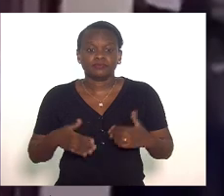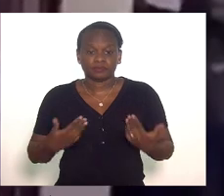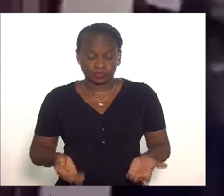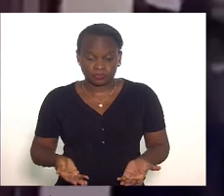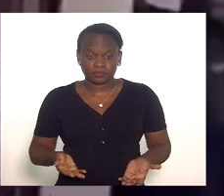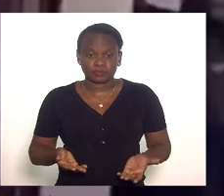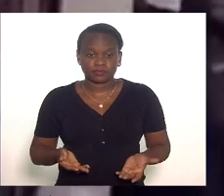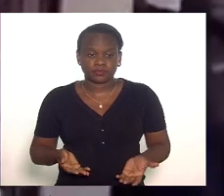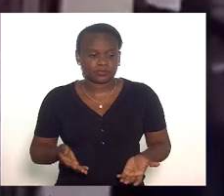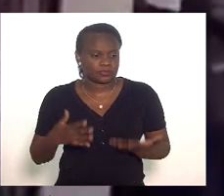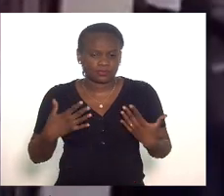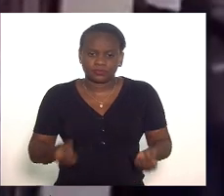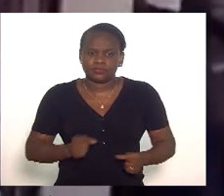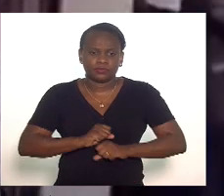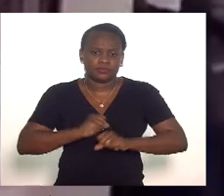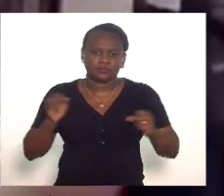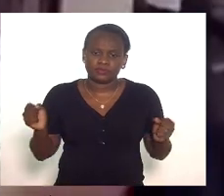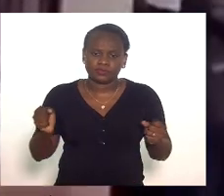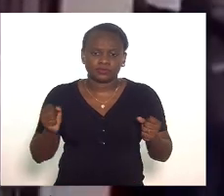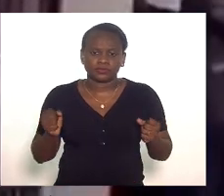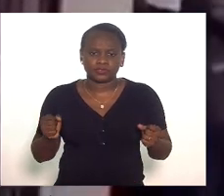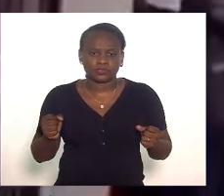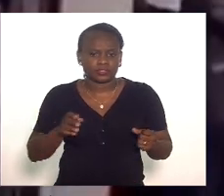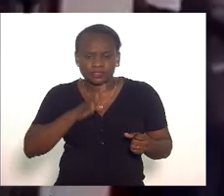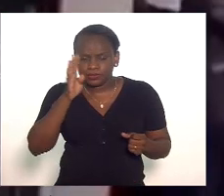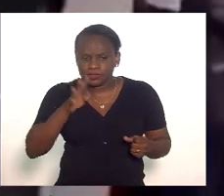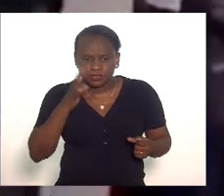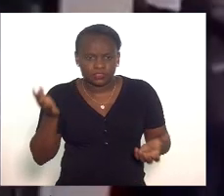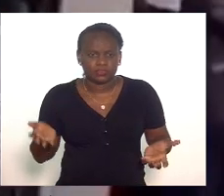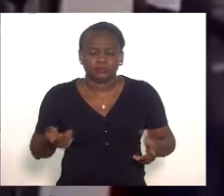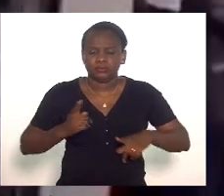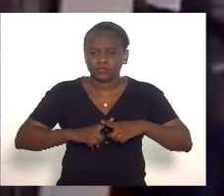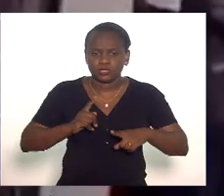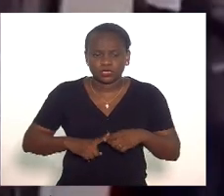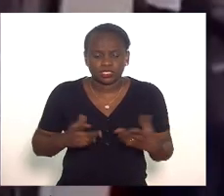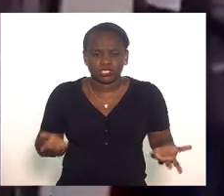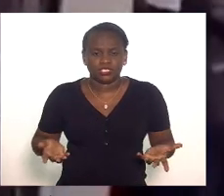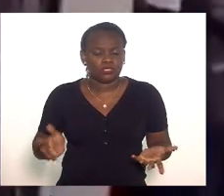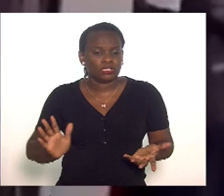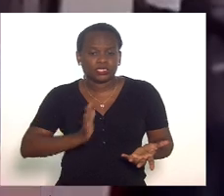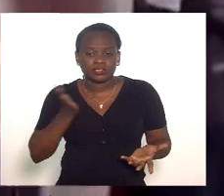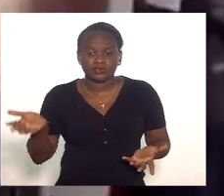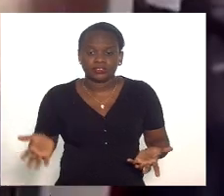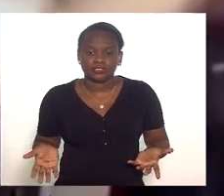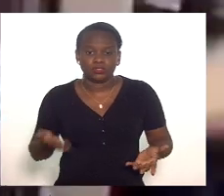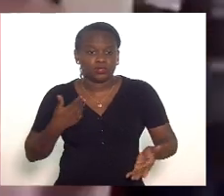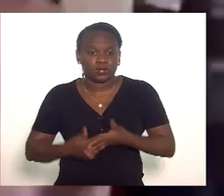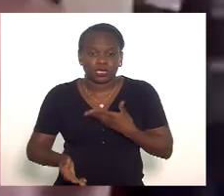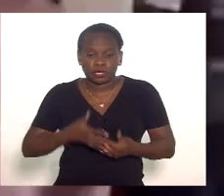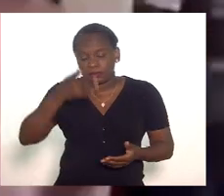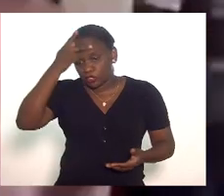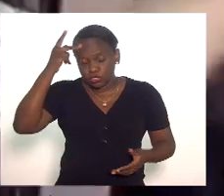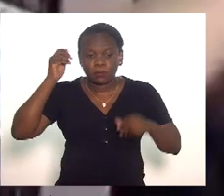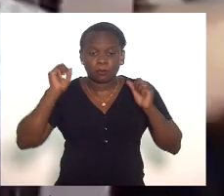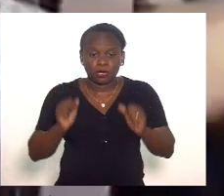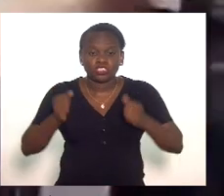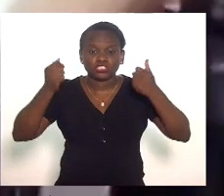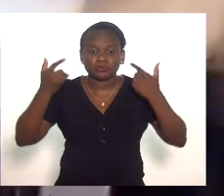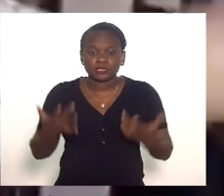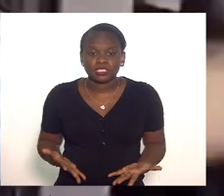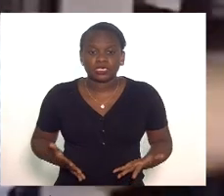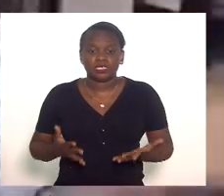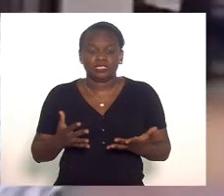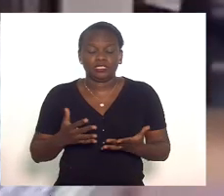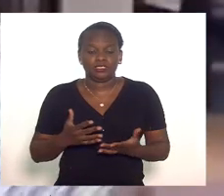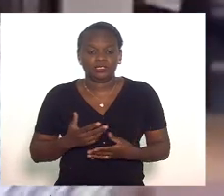é inadmissível é um absurdo porque é um absurdo qualquer pessoa pode até dizer dizer estamos